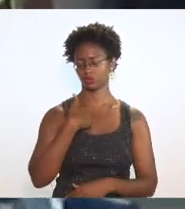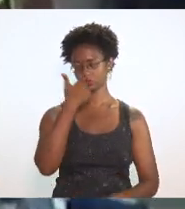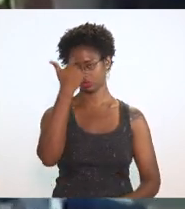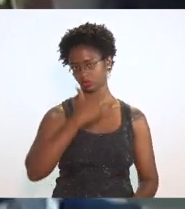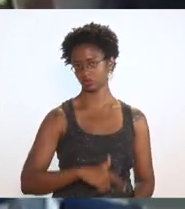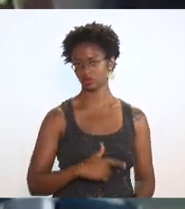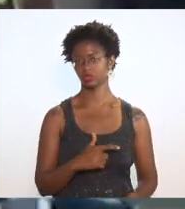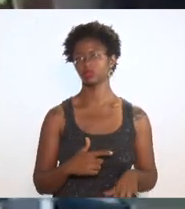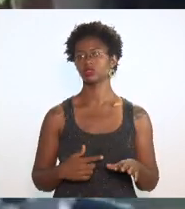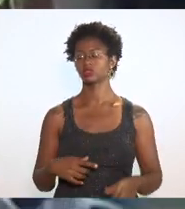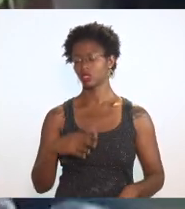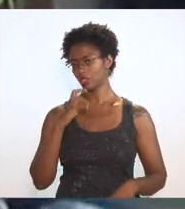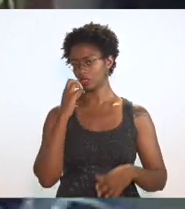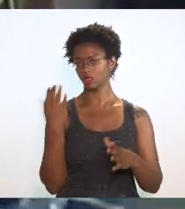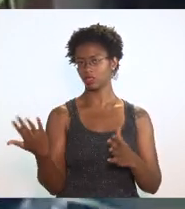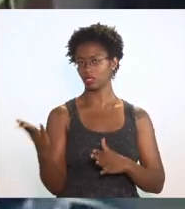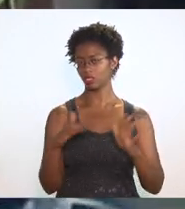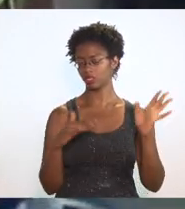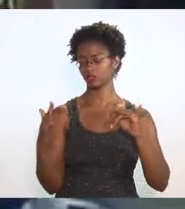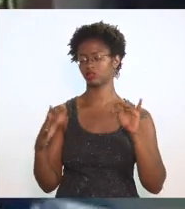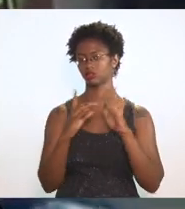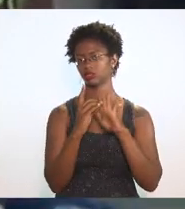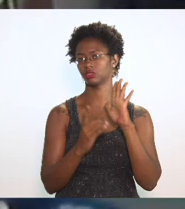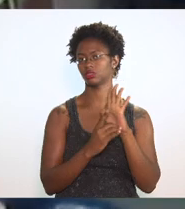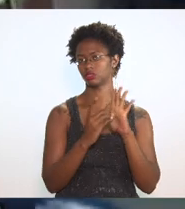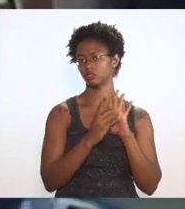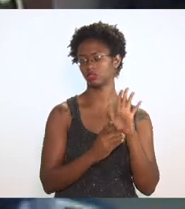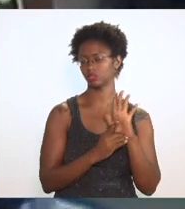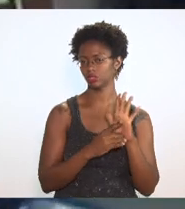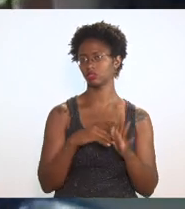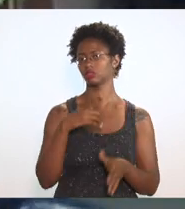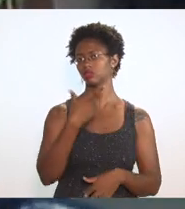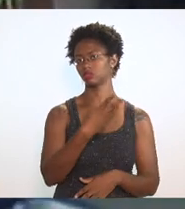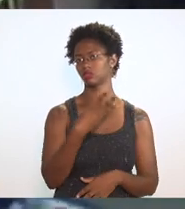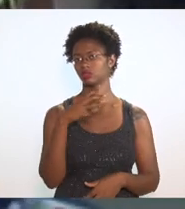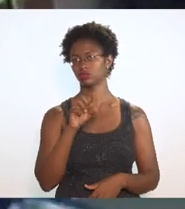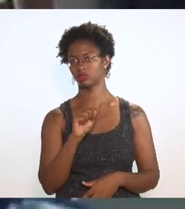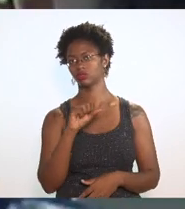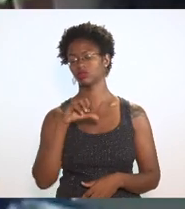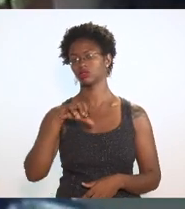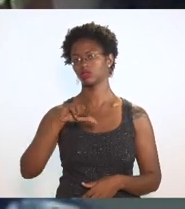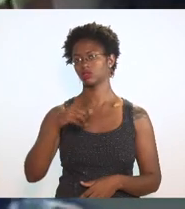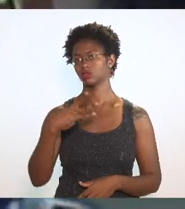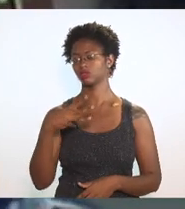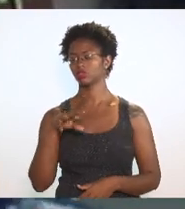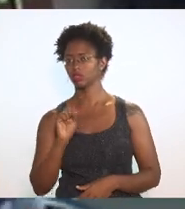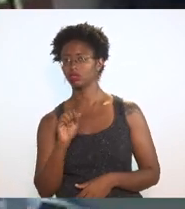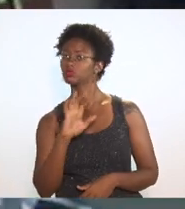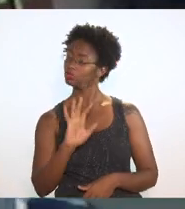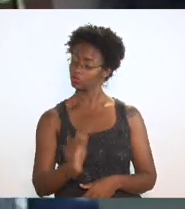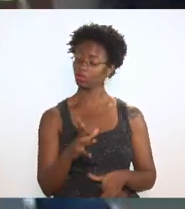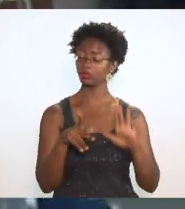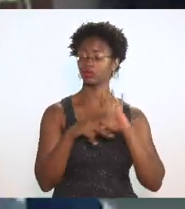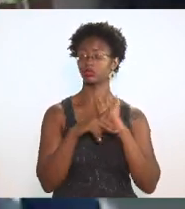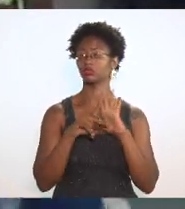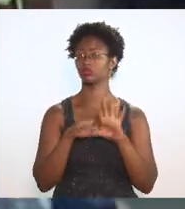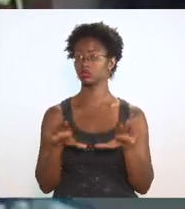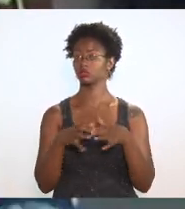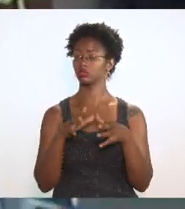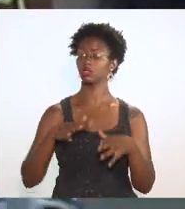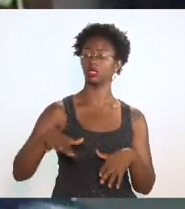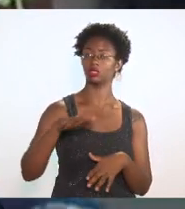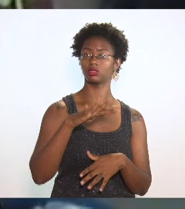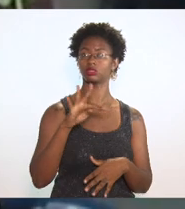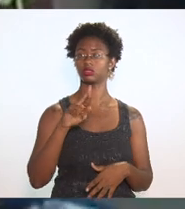trazendo esse decreto 38 938 ele já é um decreto voltado para o setor de trigo então assim como é que eu estou